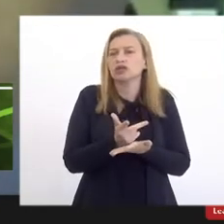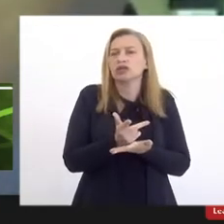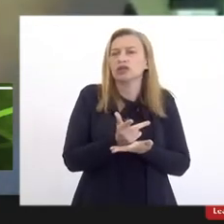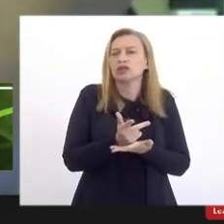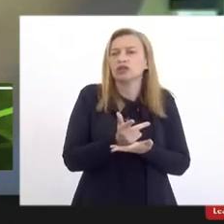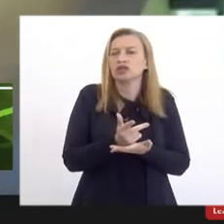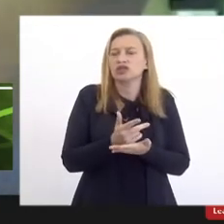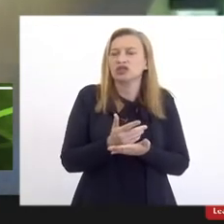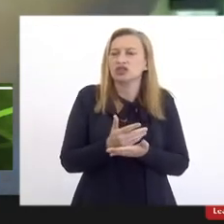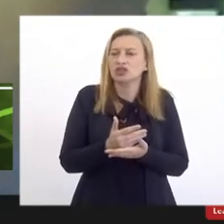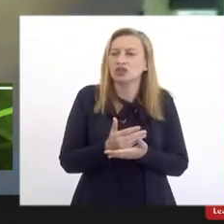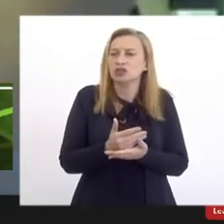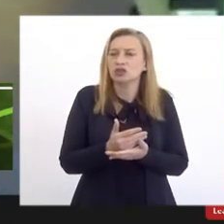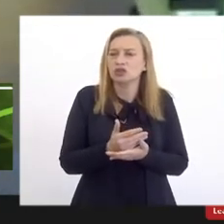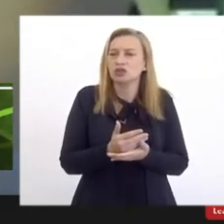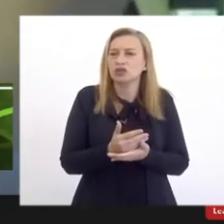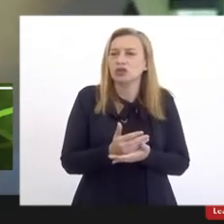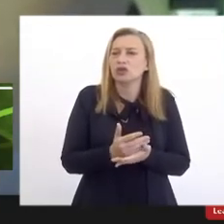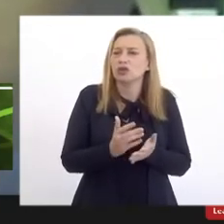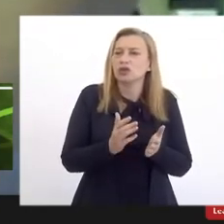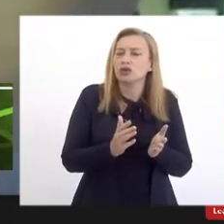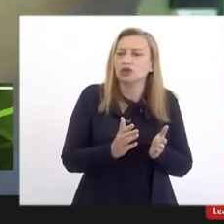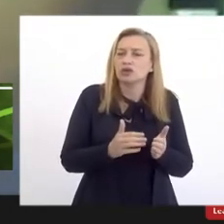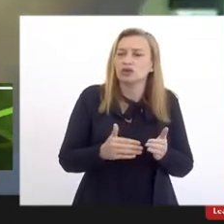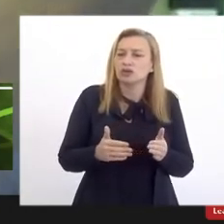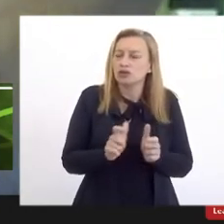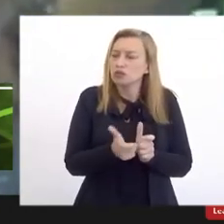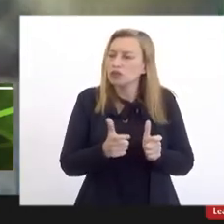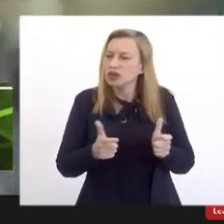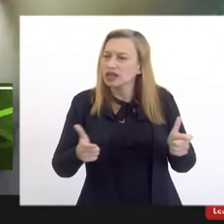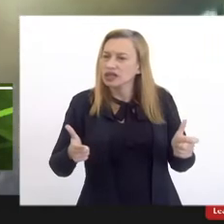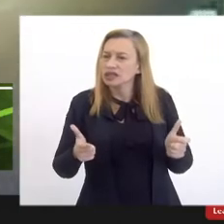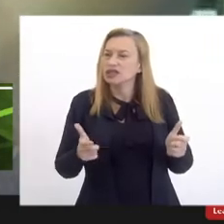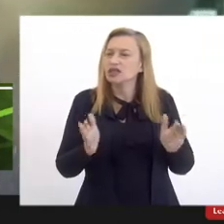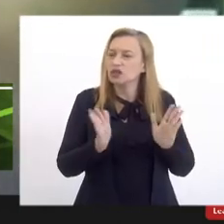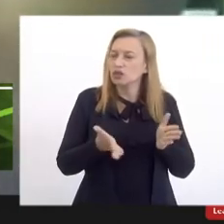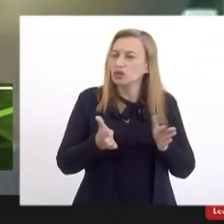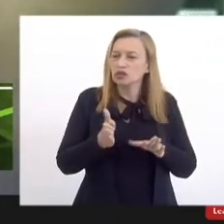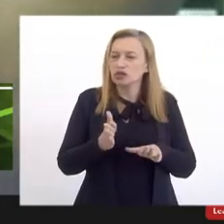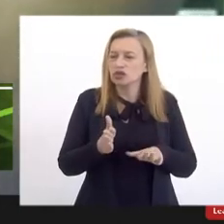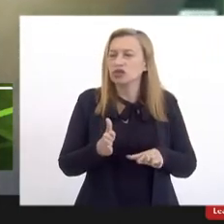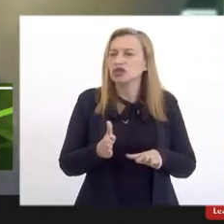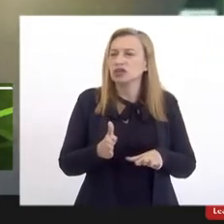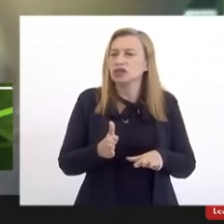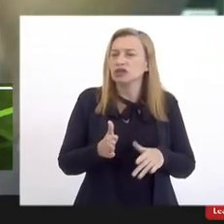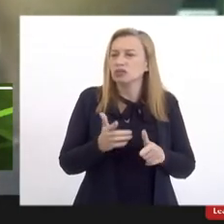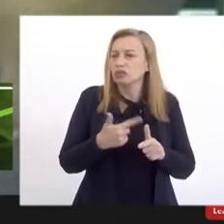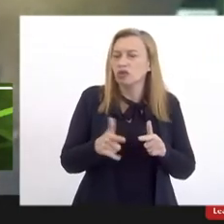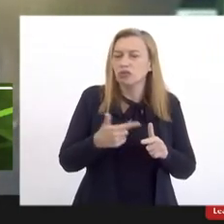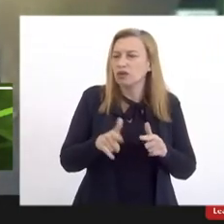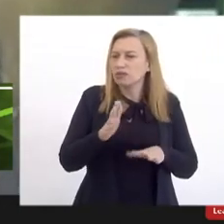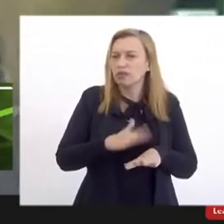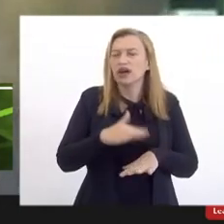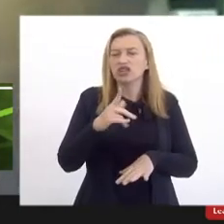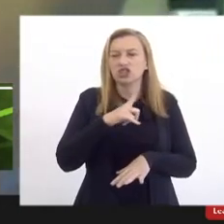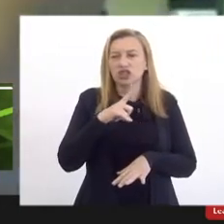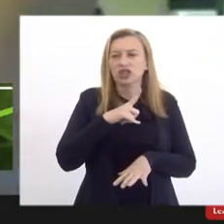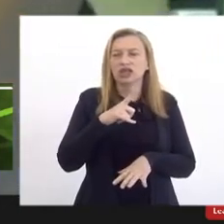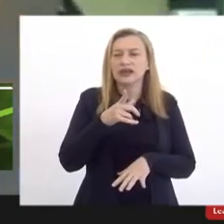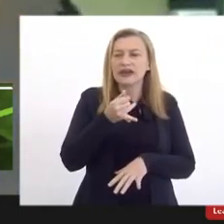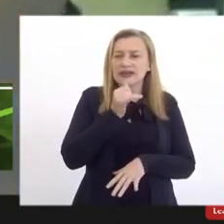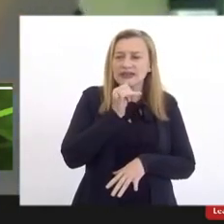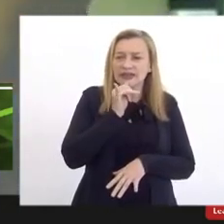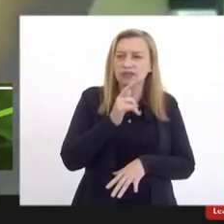chegaram a essa condição que a UESO está hoje. Uma dessas condições que é drásticas, por exemplo,